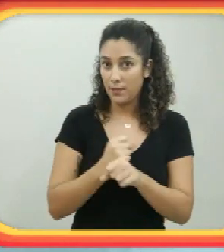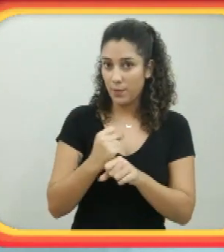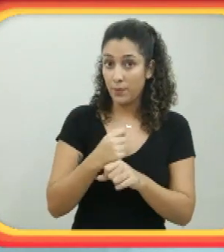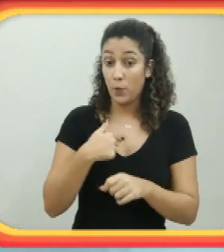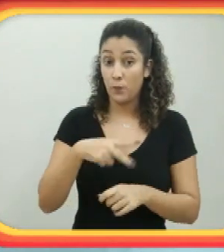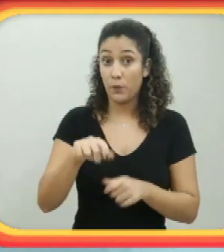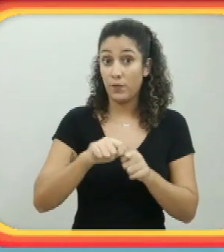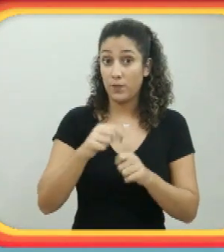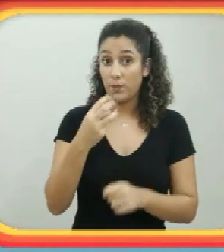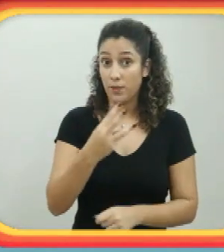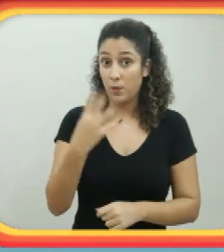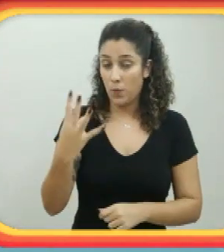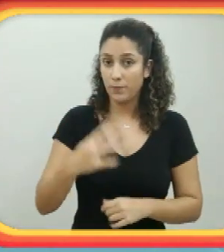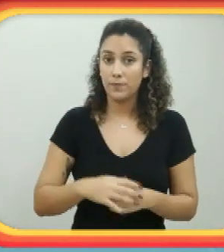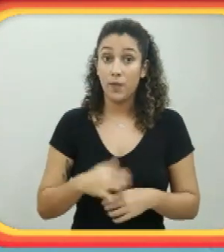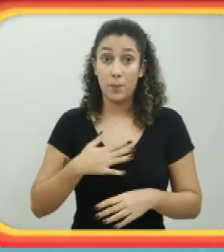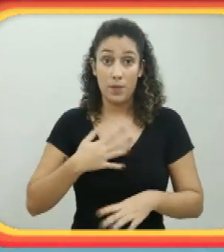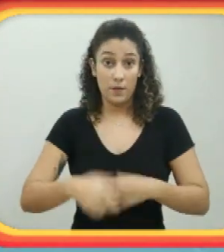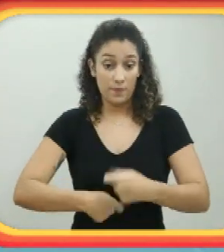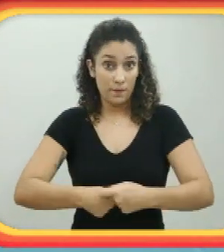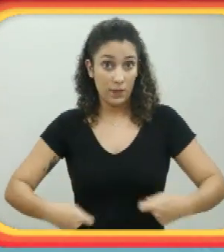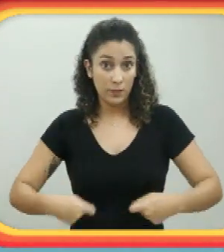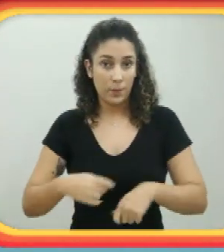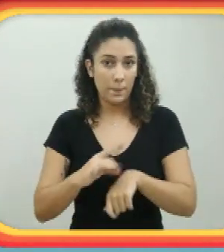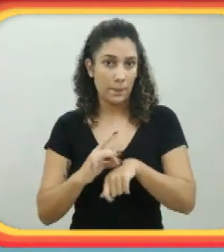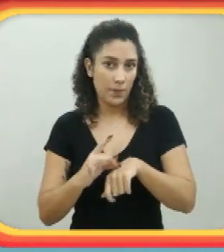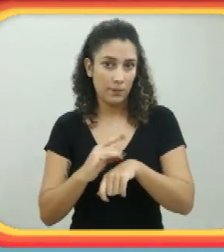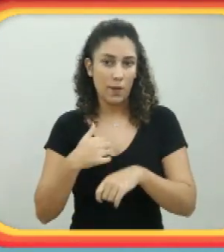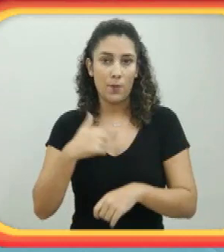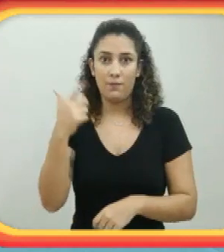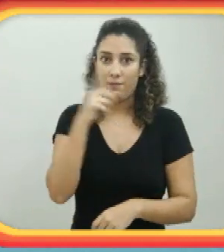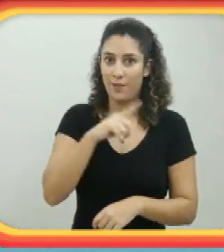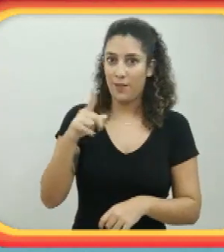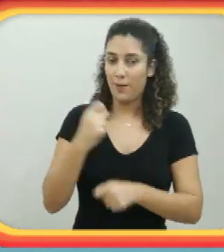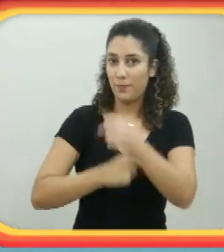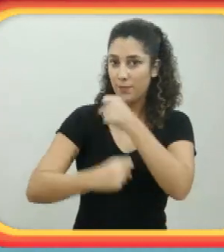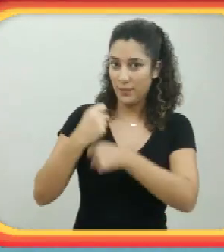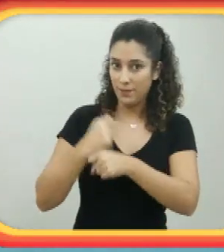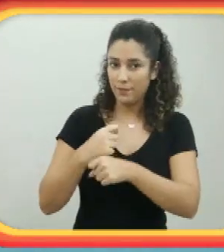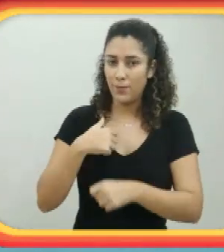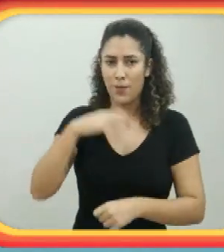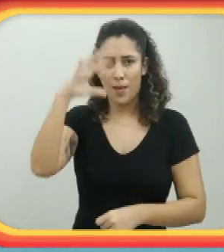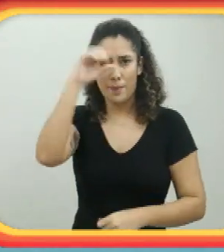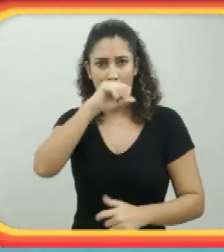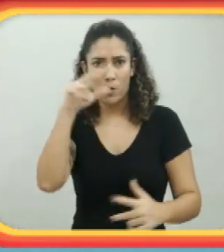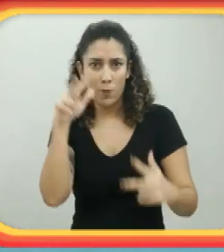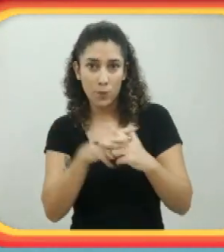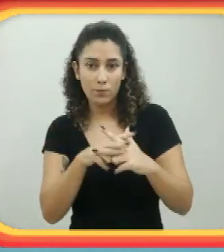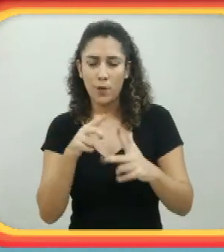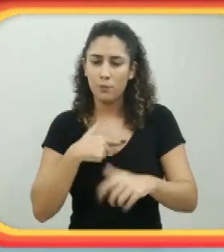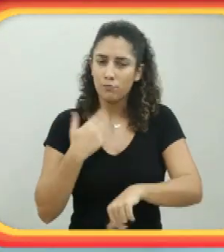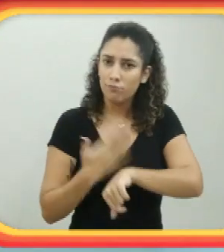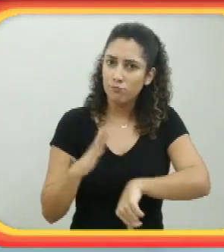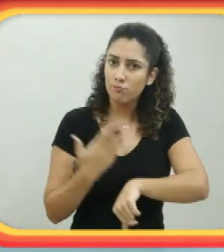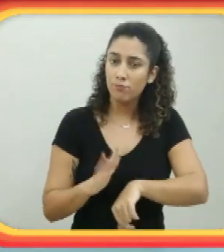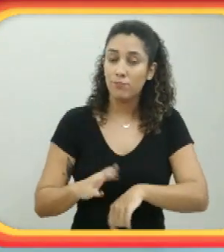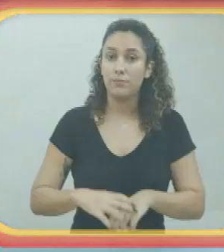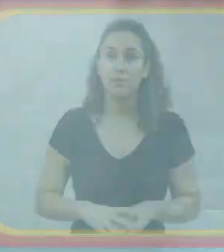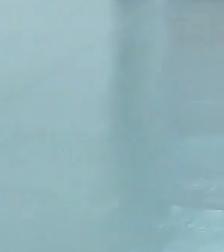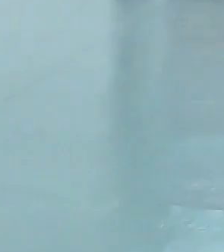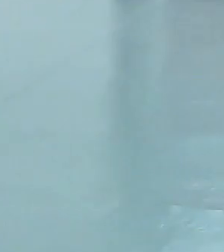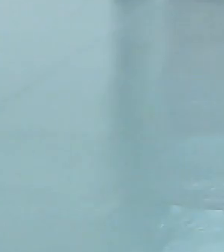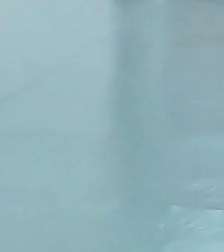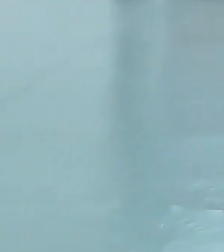vou ser em 84. Minha fase é a preta e é abaçado. Eu gosto de